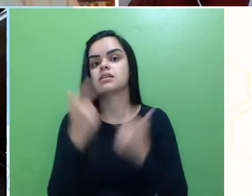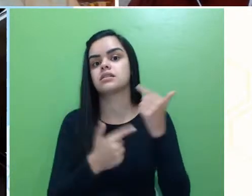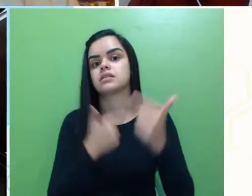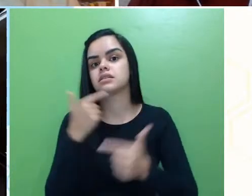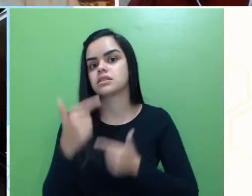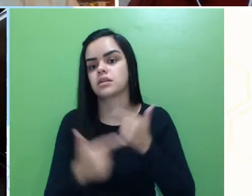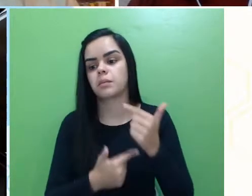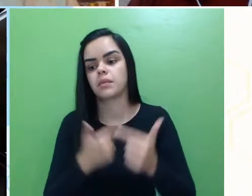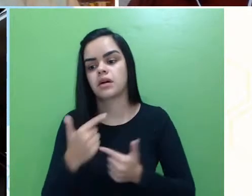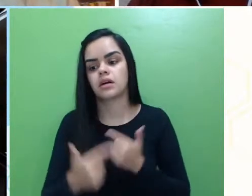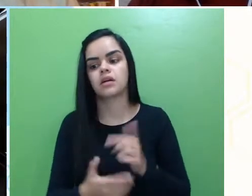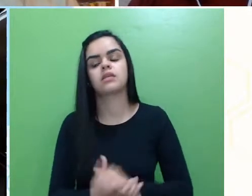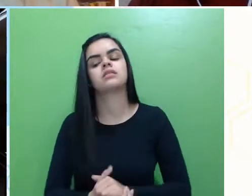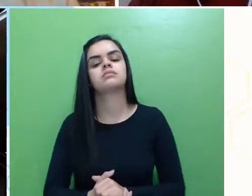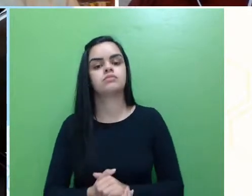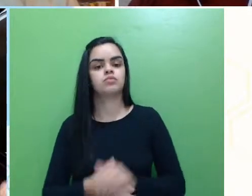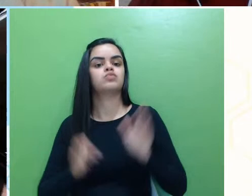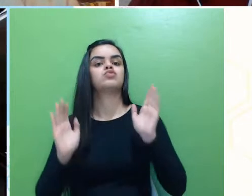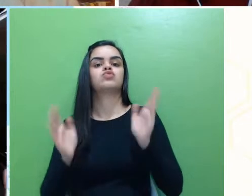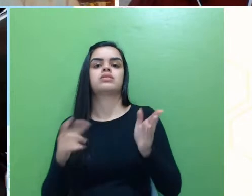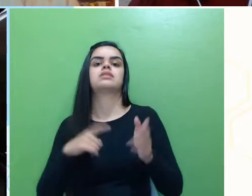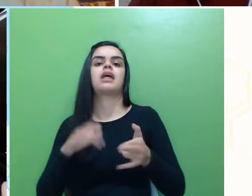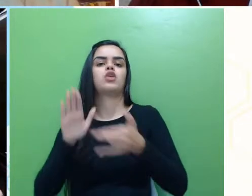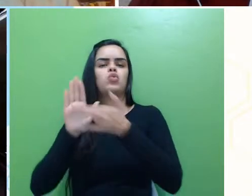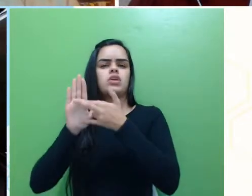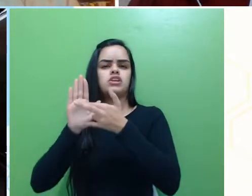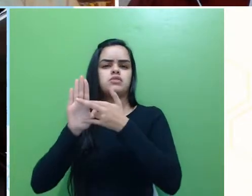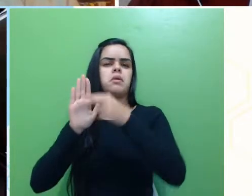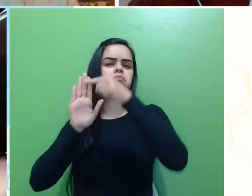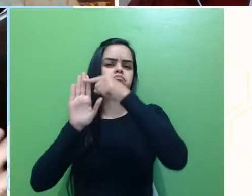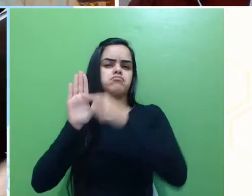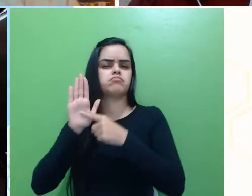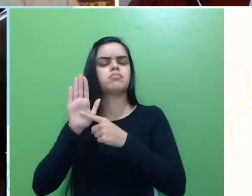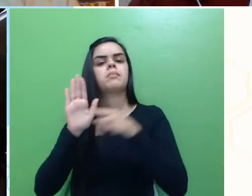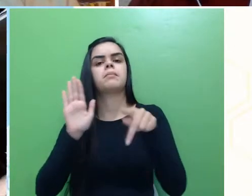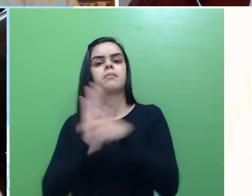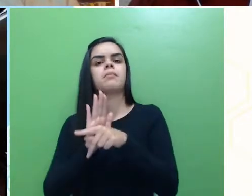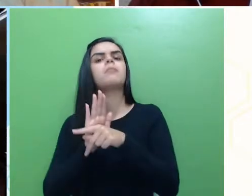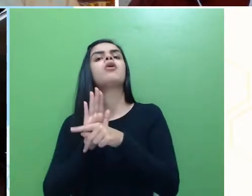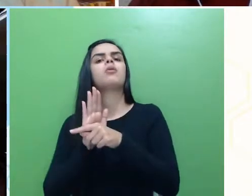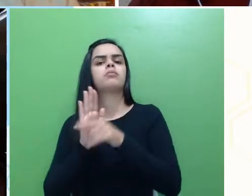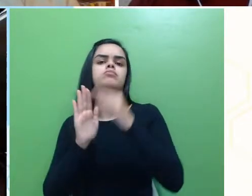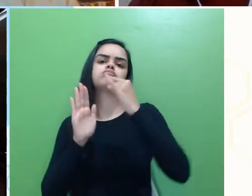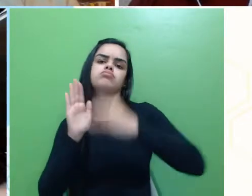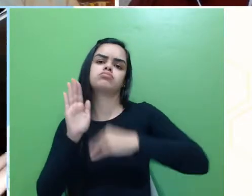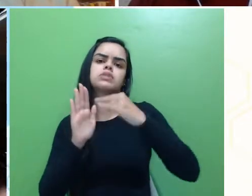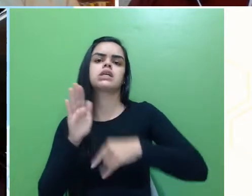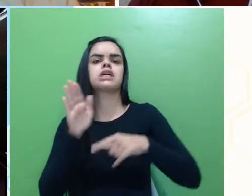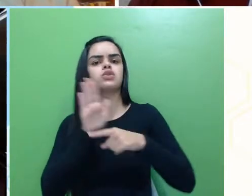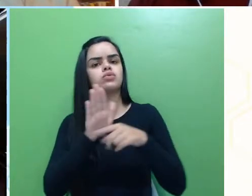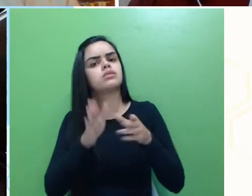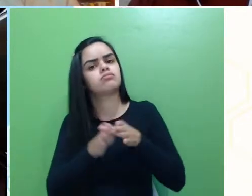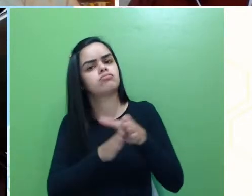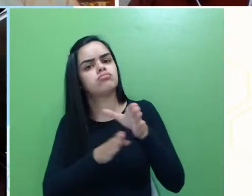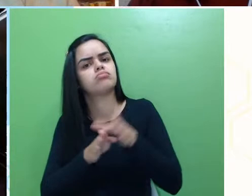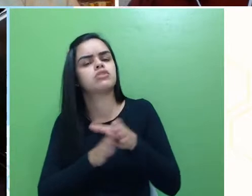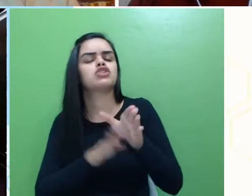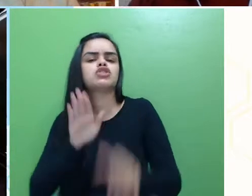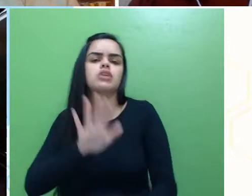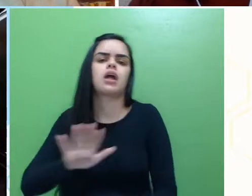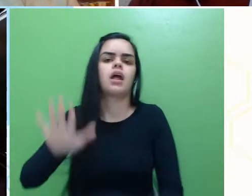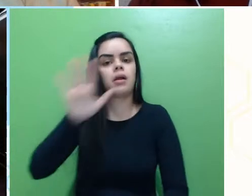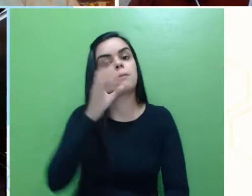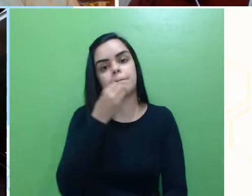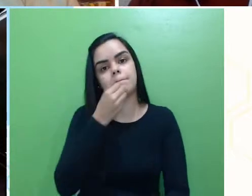Então, isso é uma questão que está prevista lá naquele regimento. É um documento, na verdade, que ajuda a orientar, né, as regras gerais, assim, do